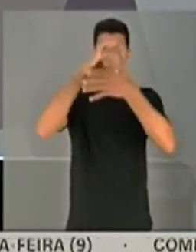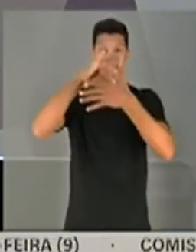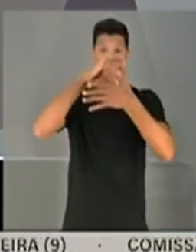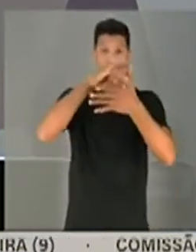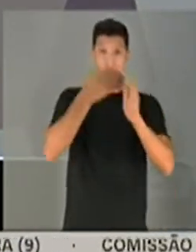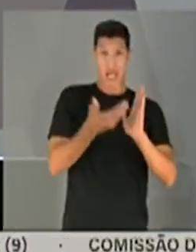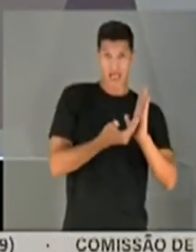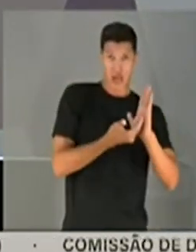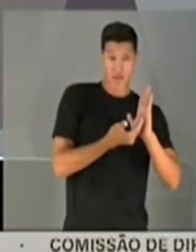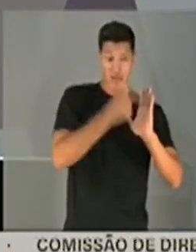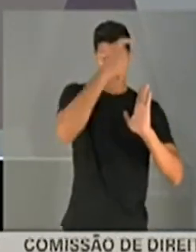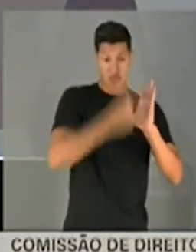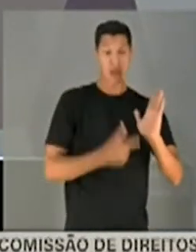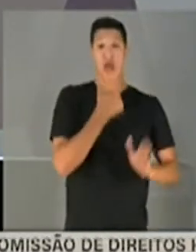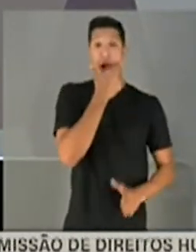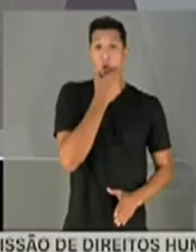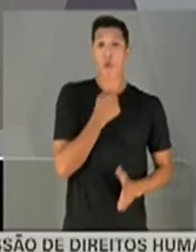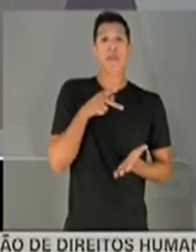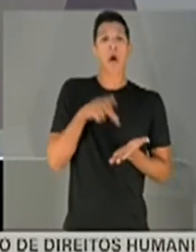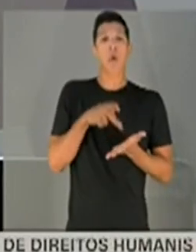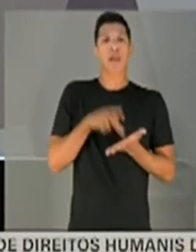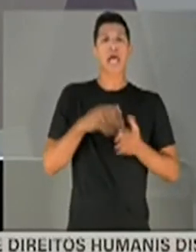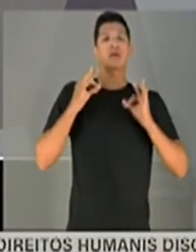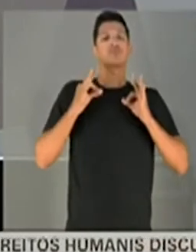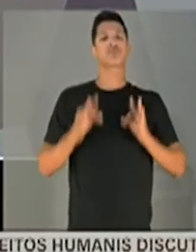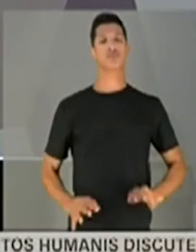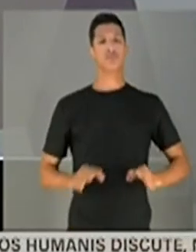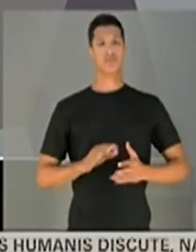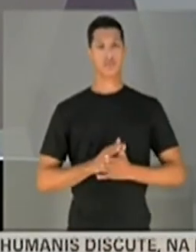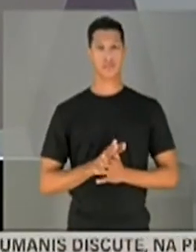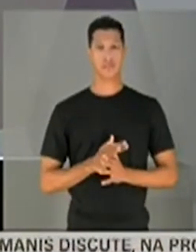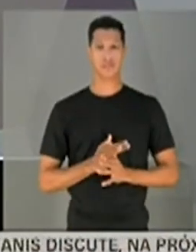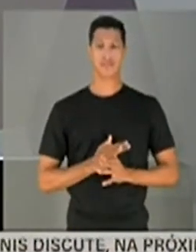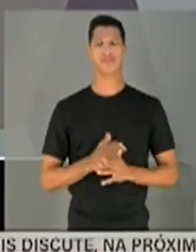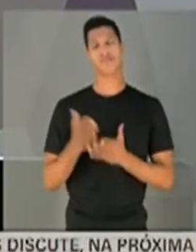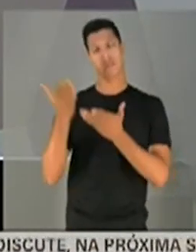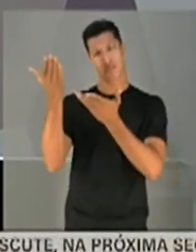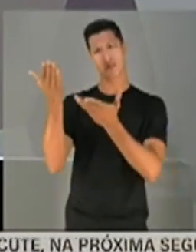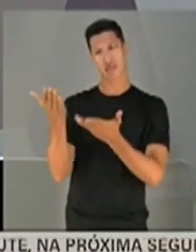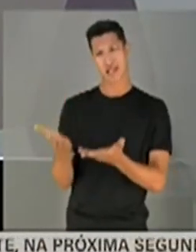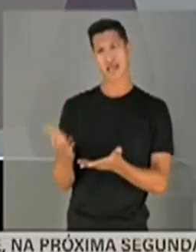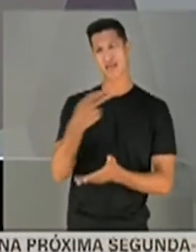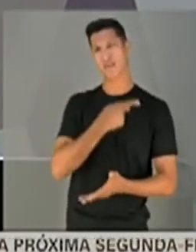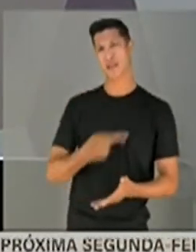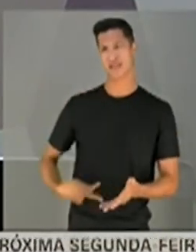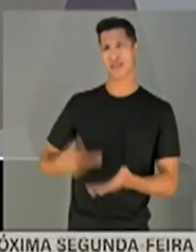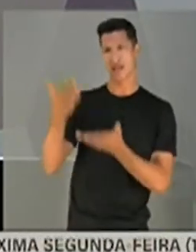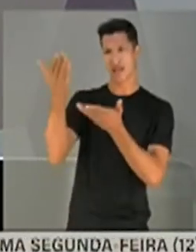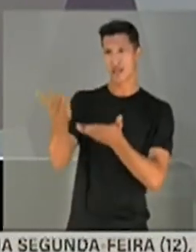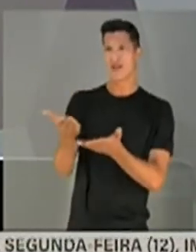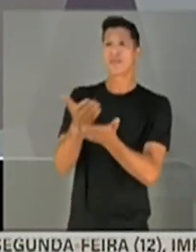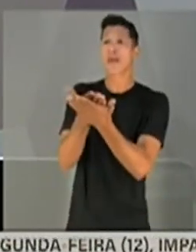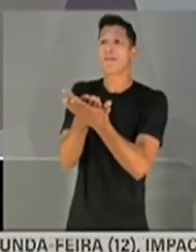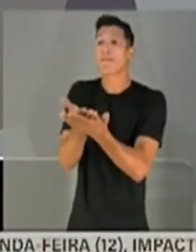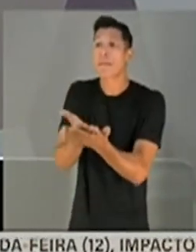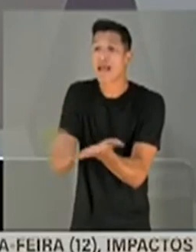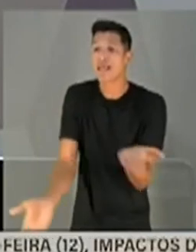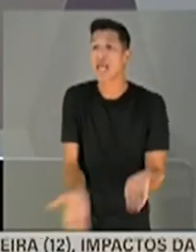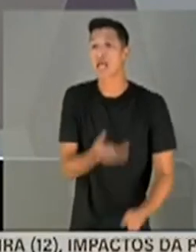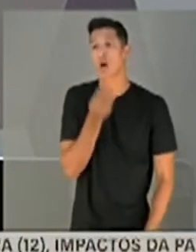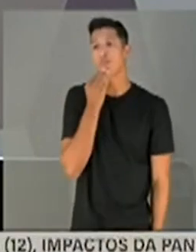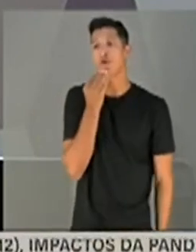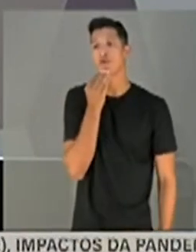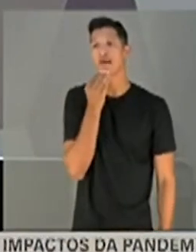é um homem honesto. Vossa excelência está perdendo a oportunidade.